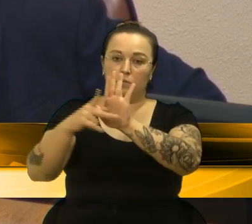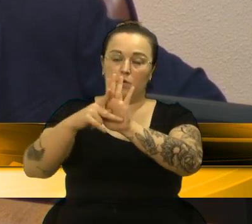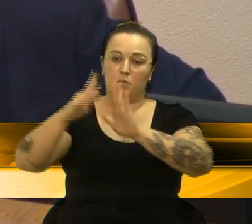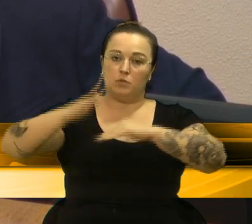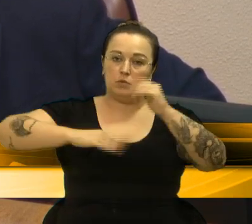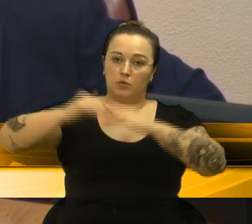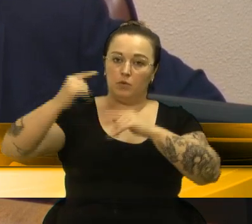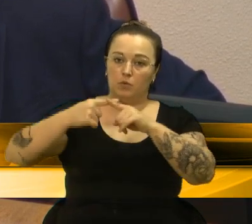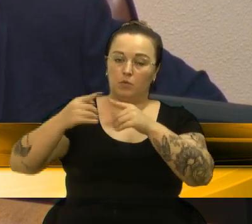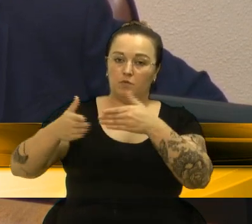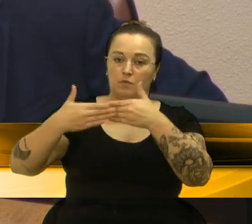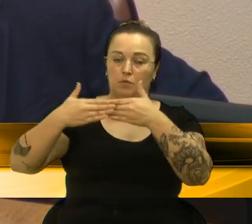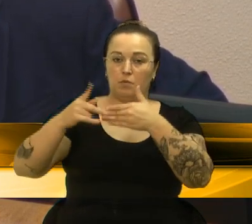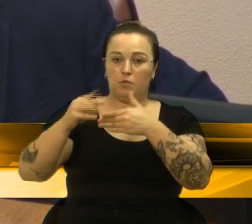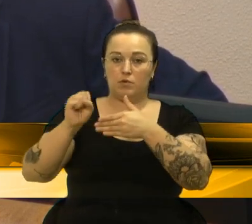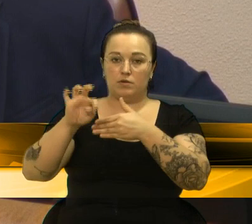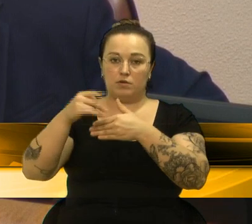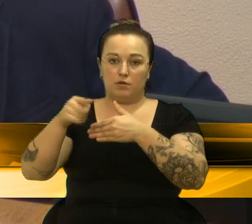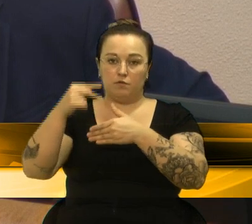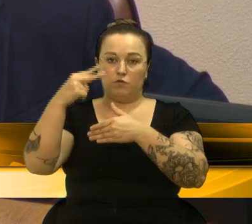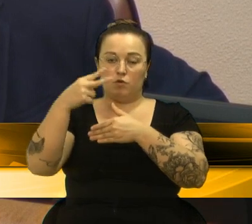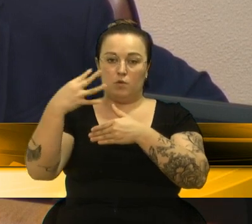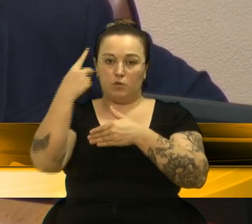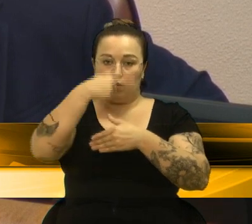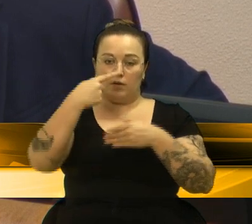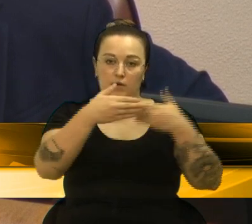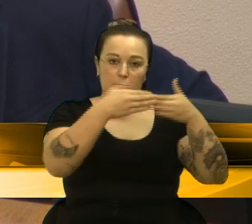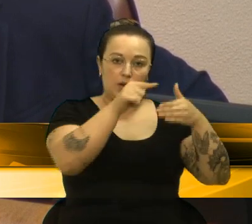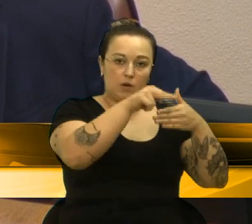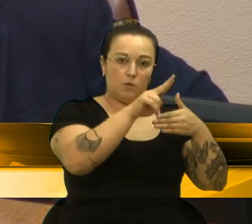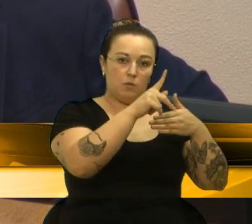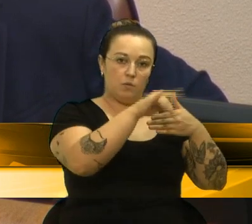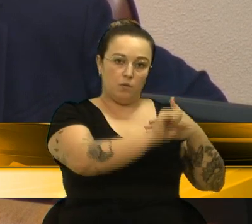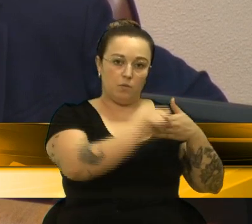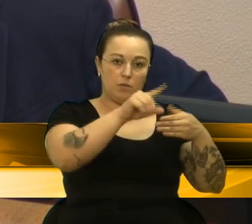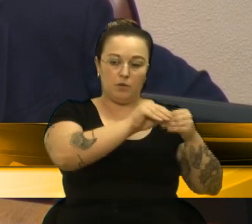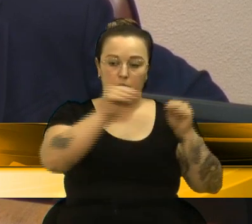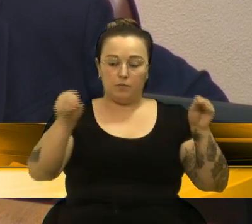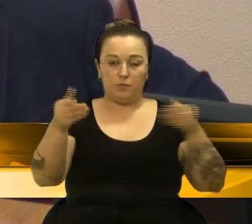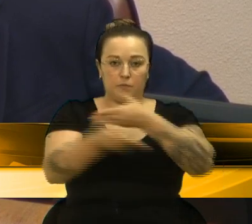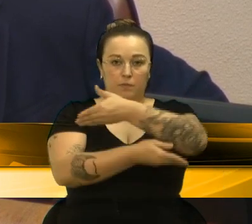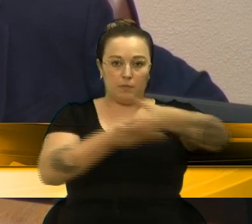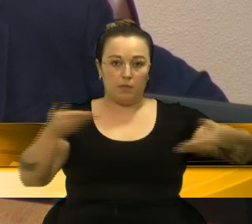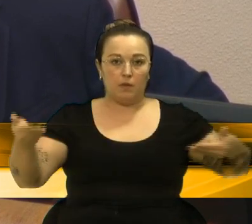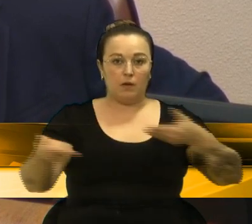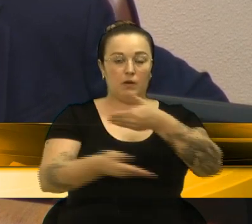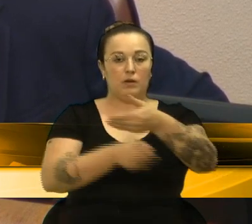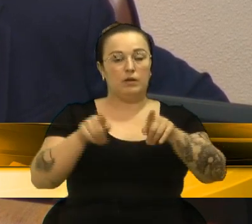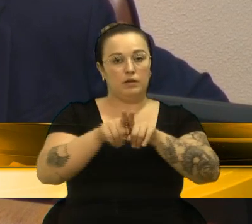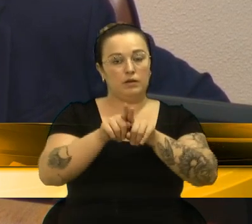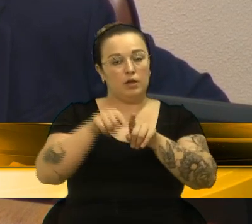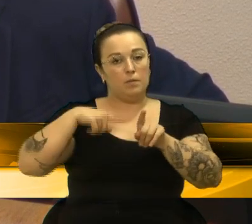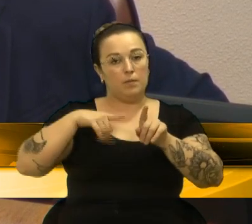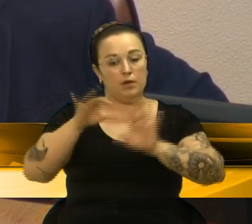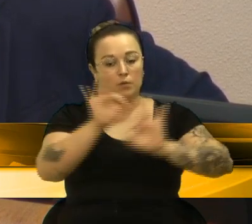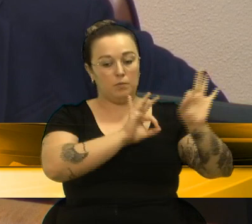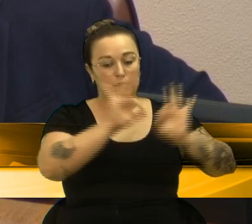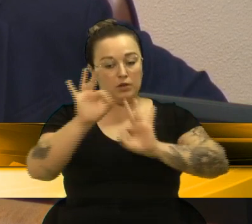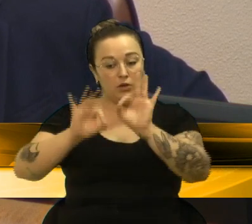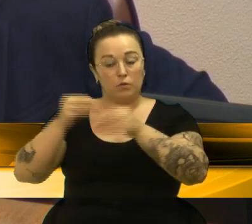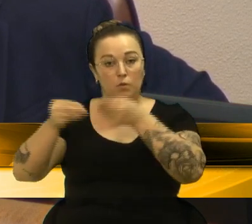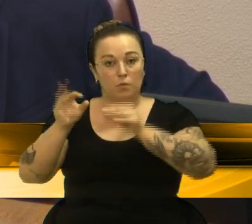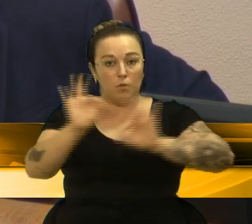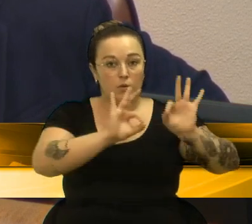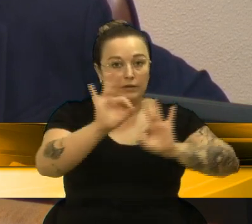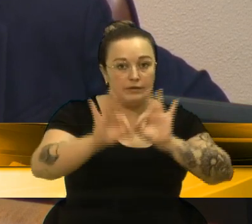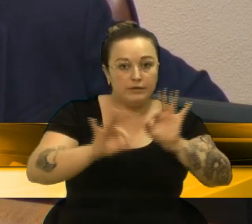do postão 24 horas para abertura da UPA Central 24 horas com gestão compartilhada e o plano de contingência para esse período da reforma juntamente